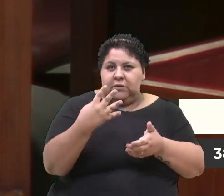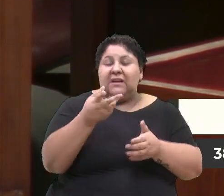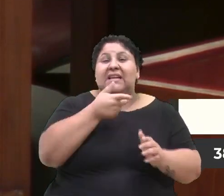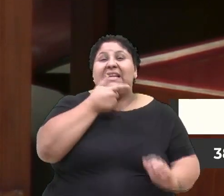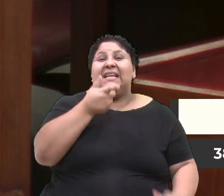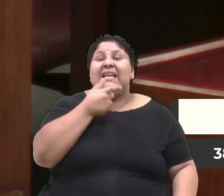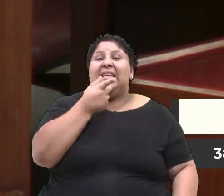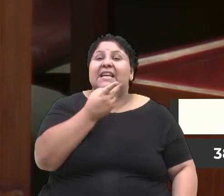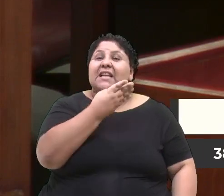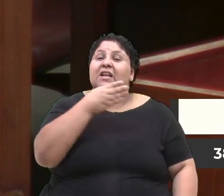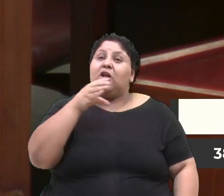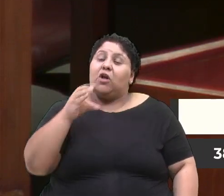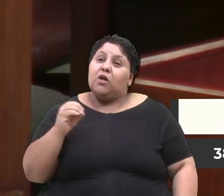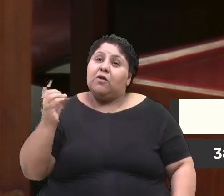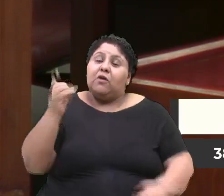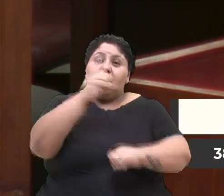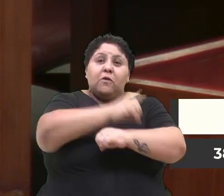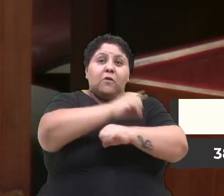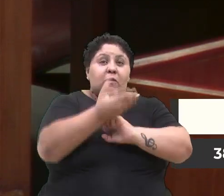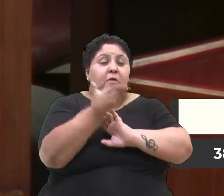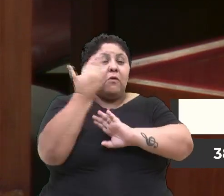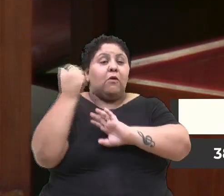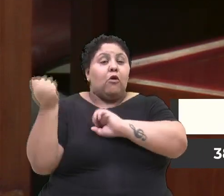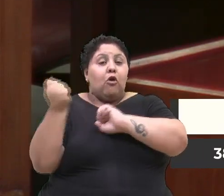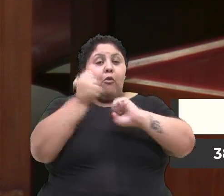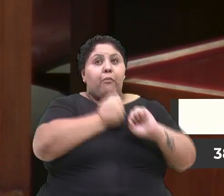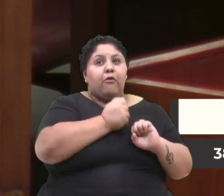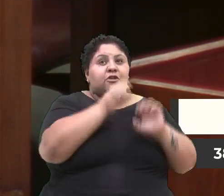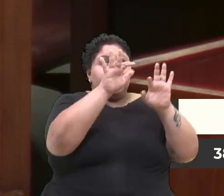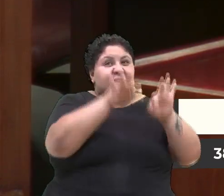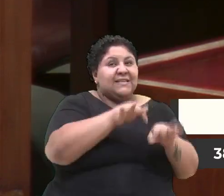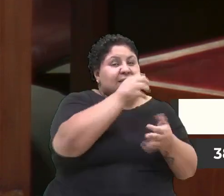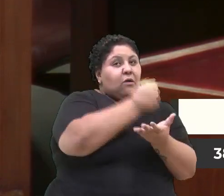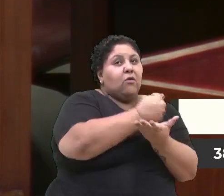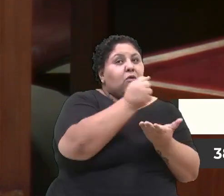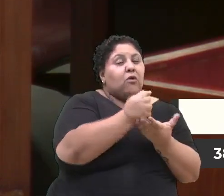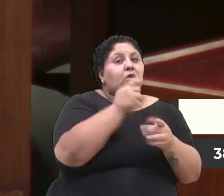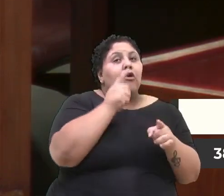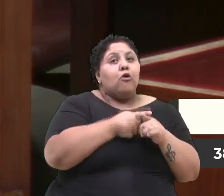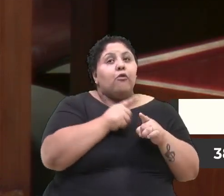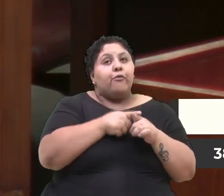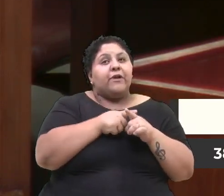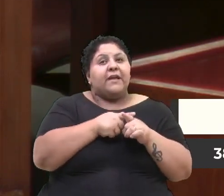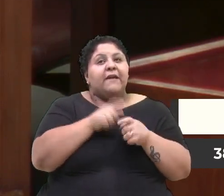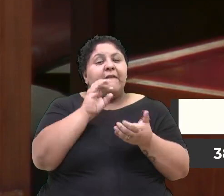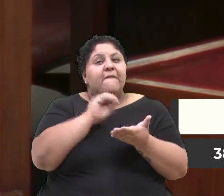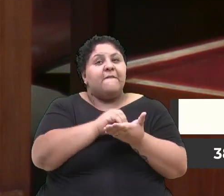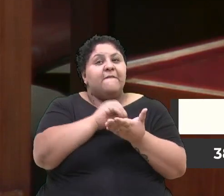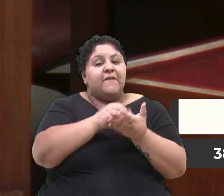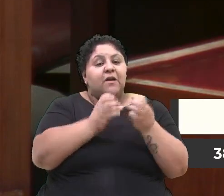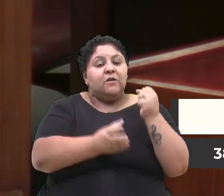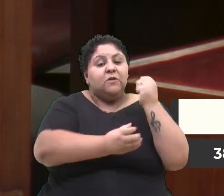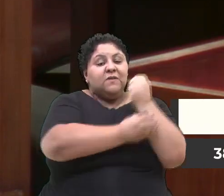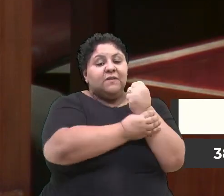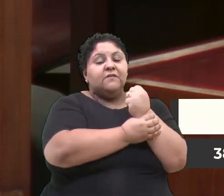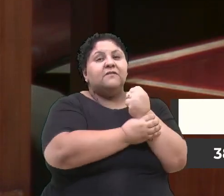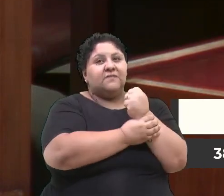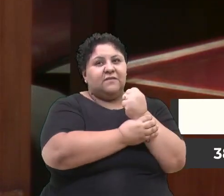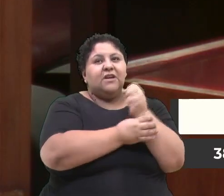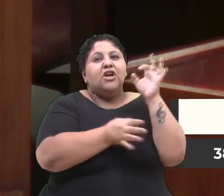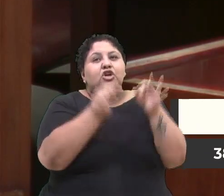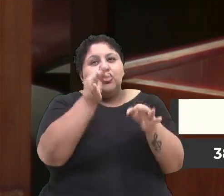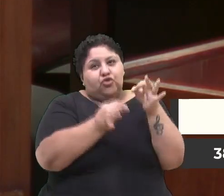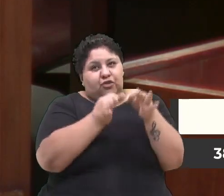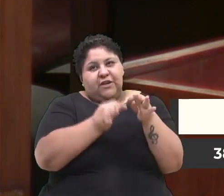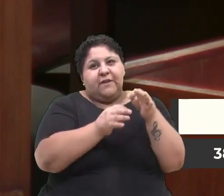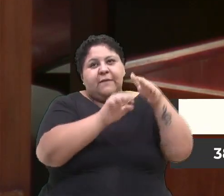40 dias de antecedência pode ser rescindido um contrato, porque dá uma insegurança, o que dá uma insegurança jurídica para a